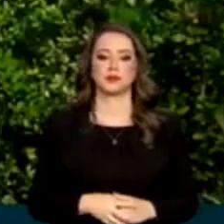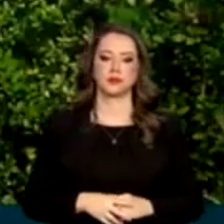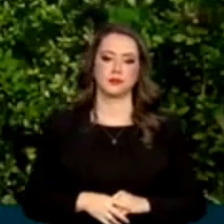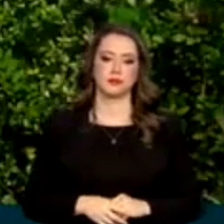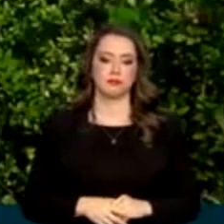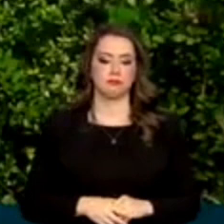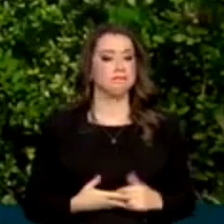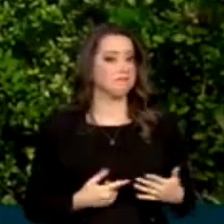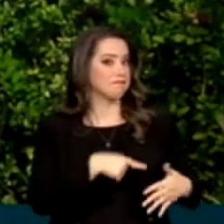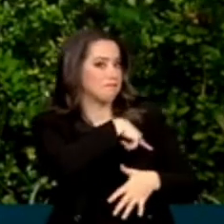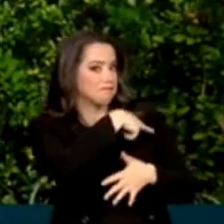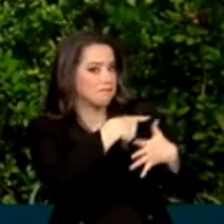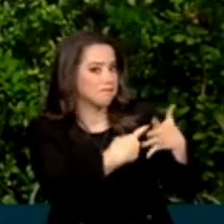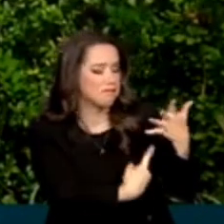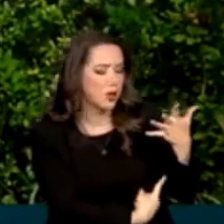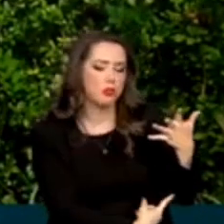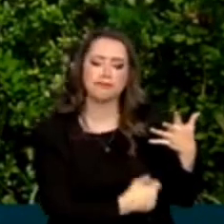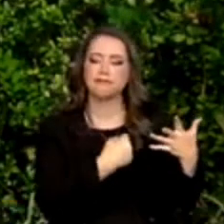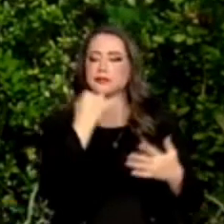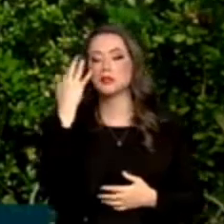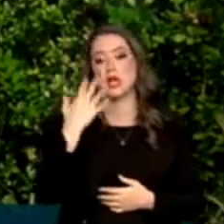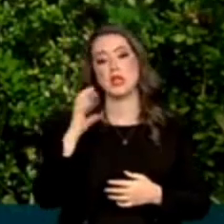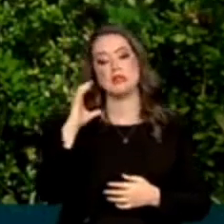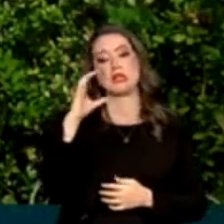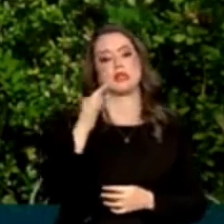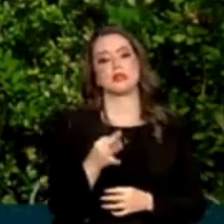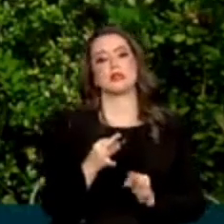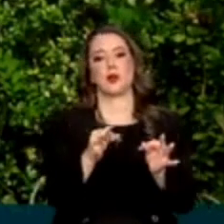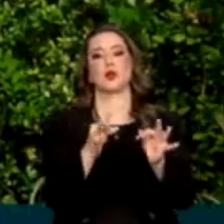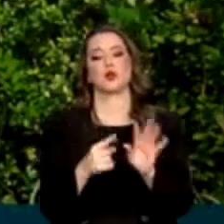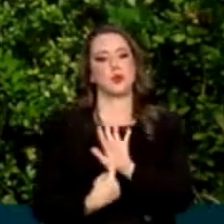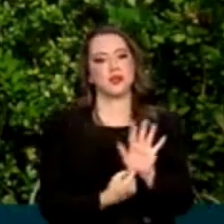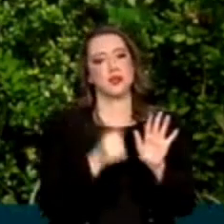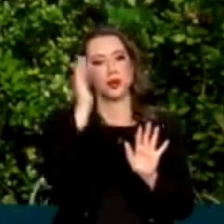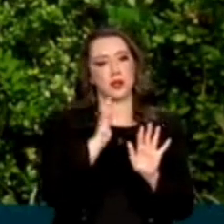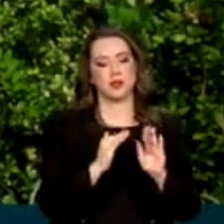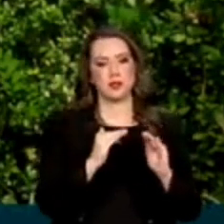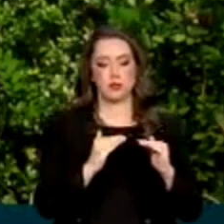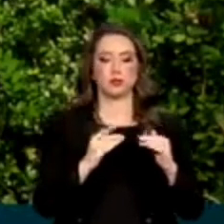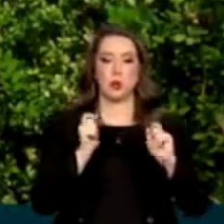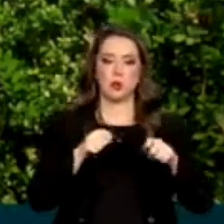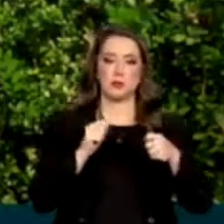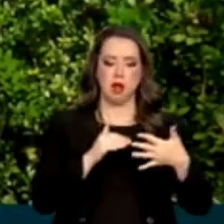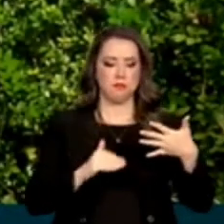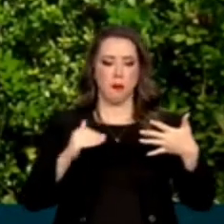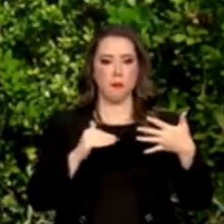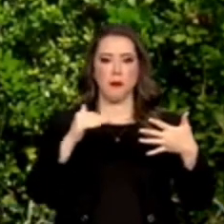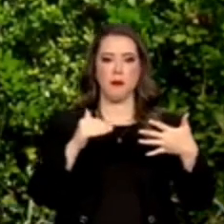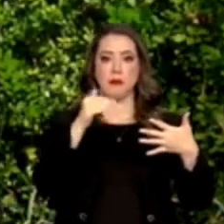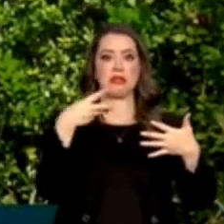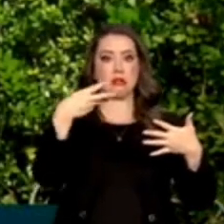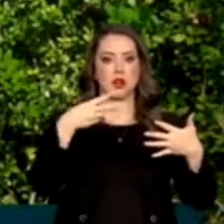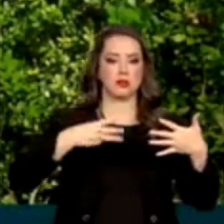adotadas pelo governo na área de Ciência e Tecnologia fizeram com que o país avançasse três posições no ranking global de